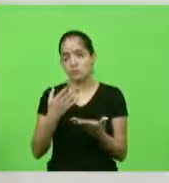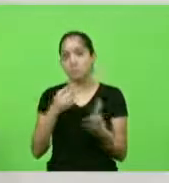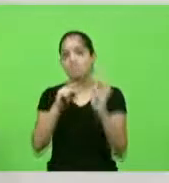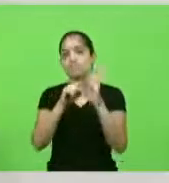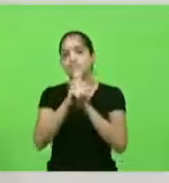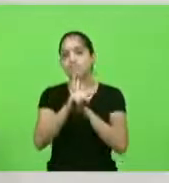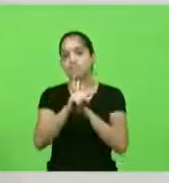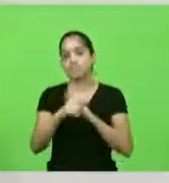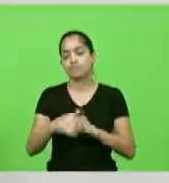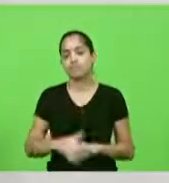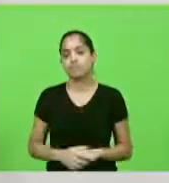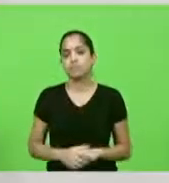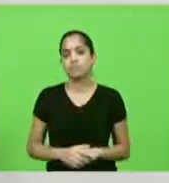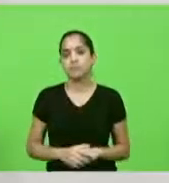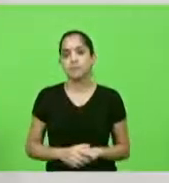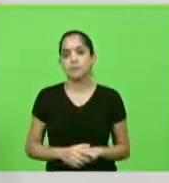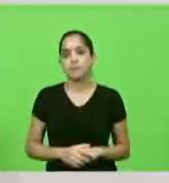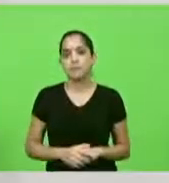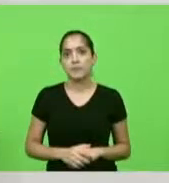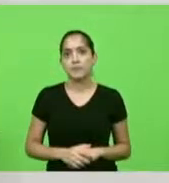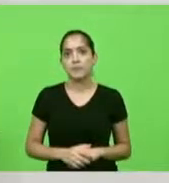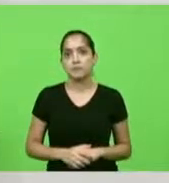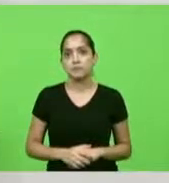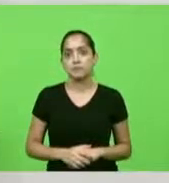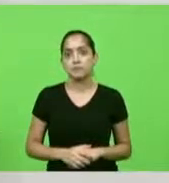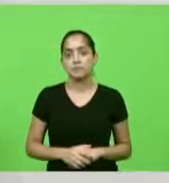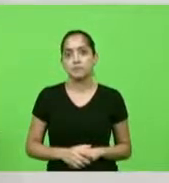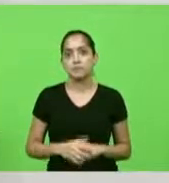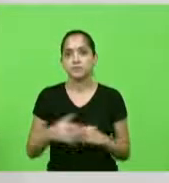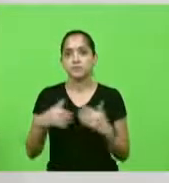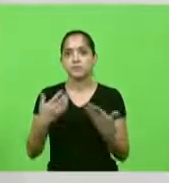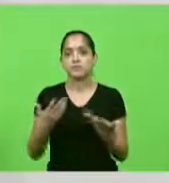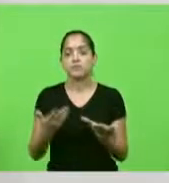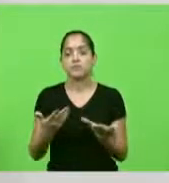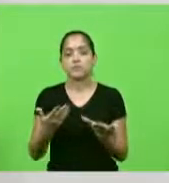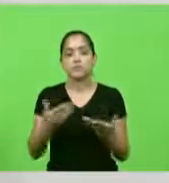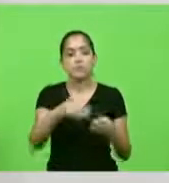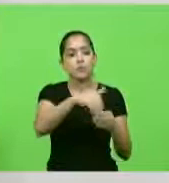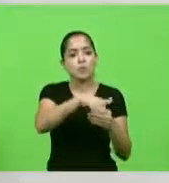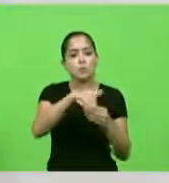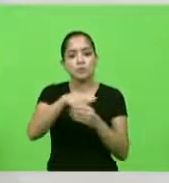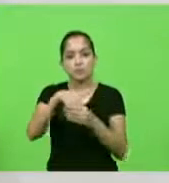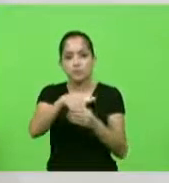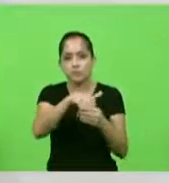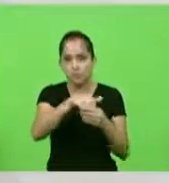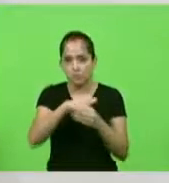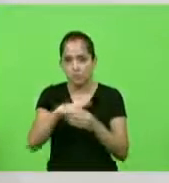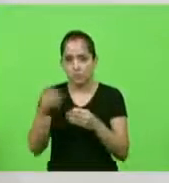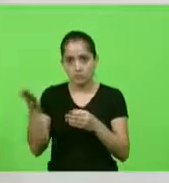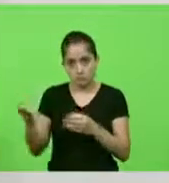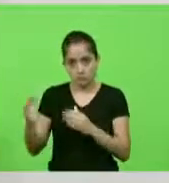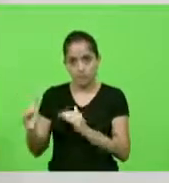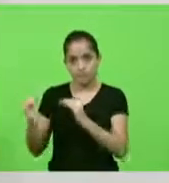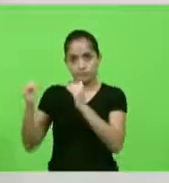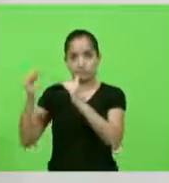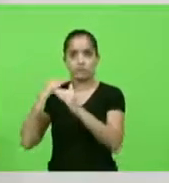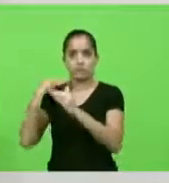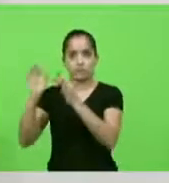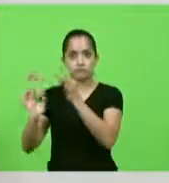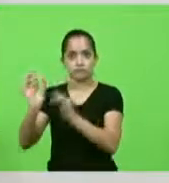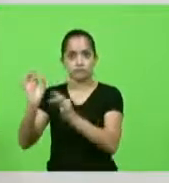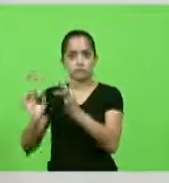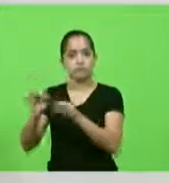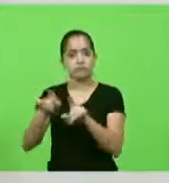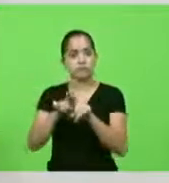deputado Silvio em que ponto dos votos dos eminentes desembargadores e do